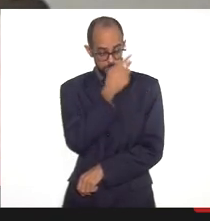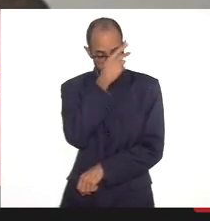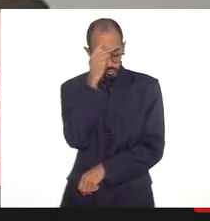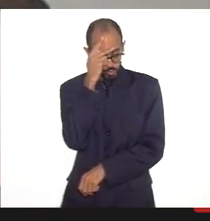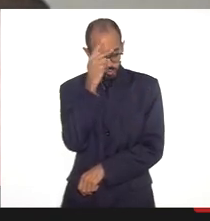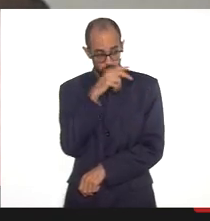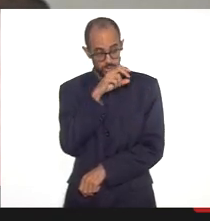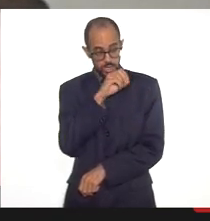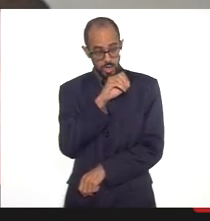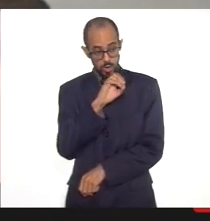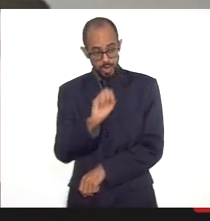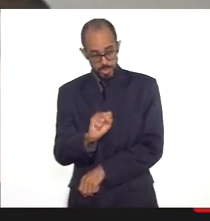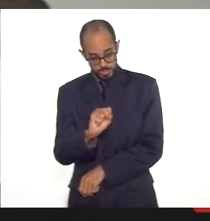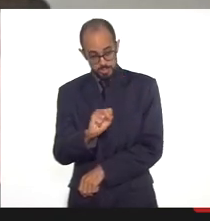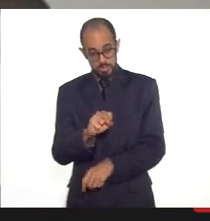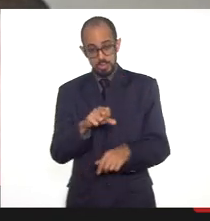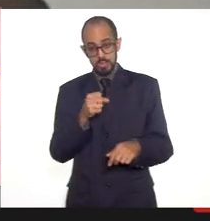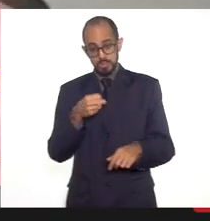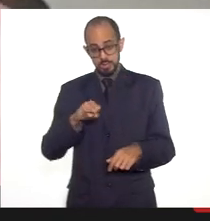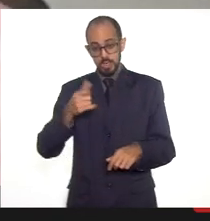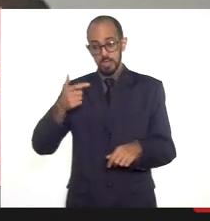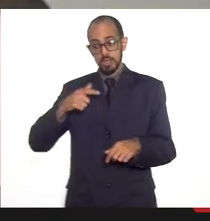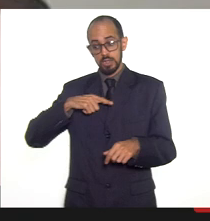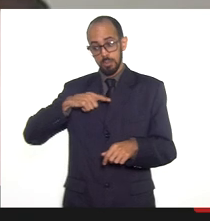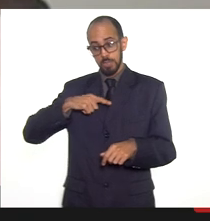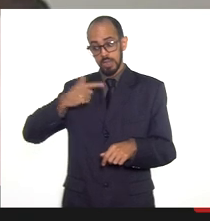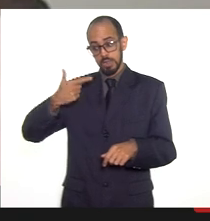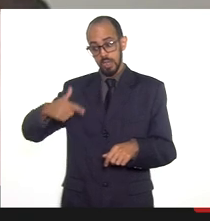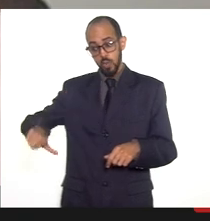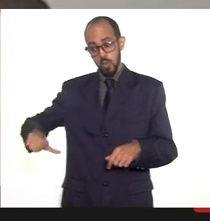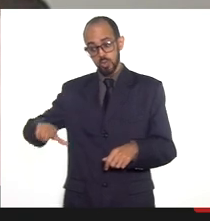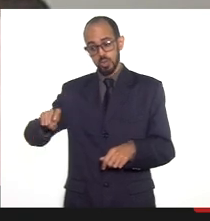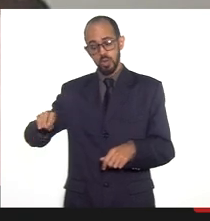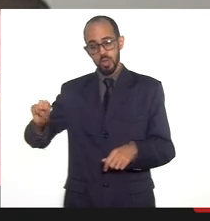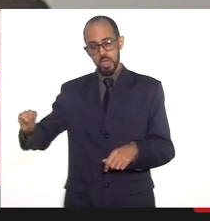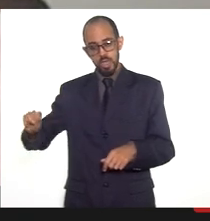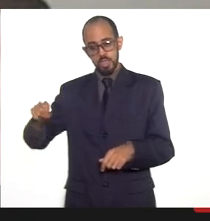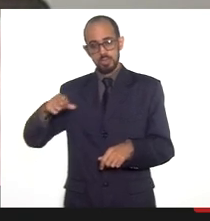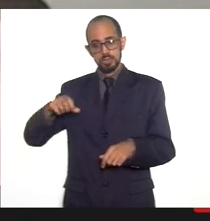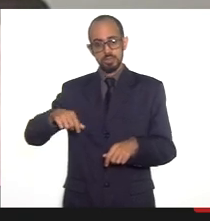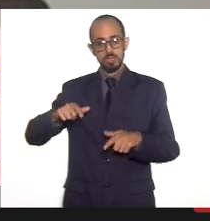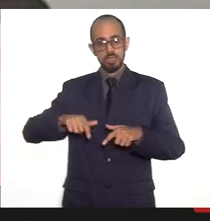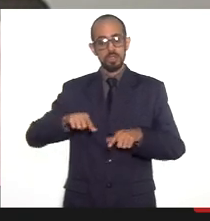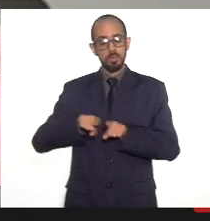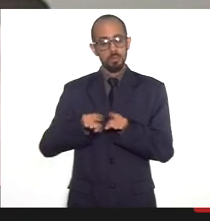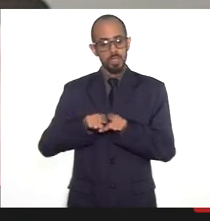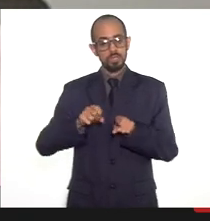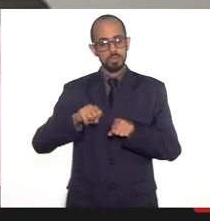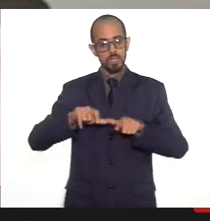OES ele também está também na outra OES que também atua na área da saúde do Estado